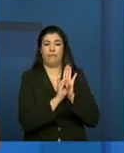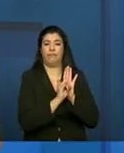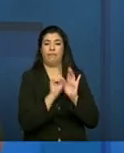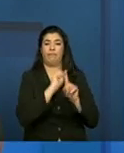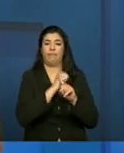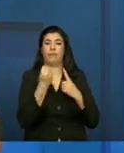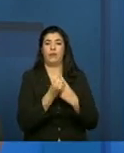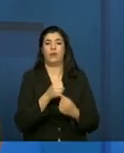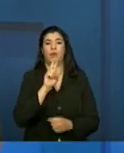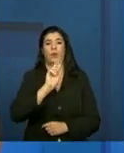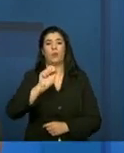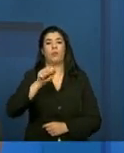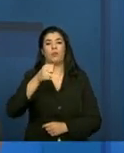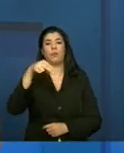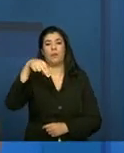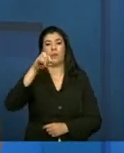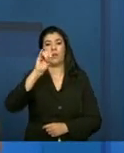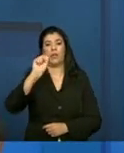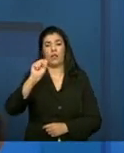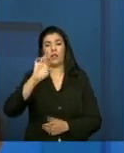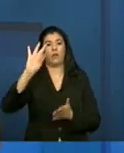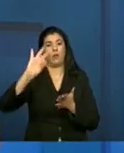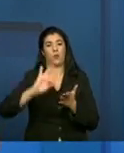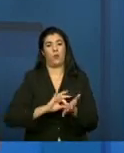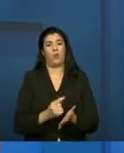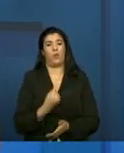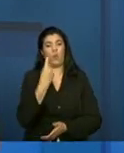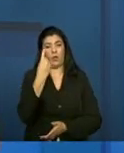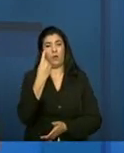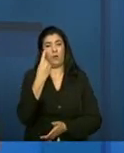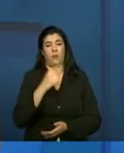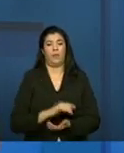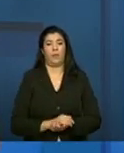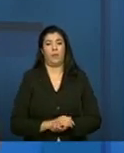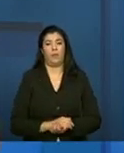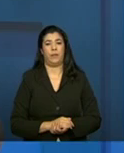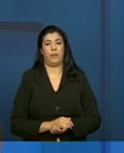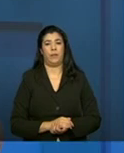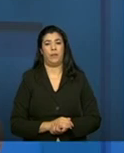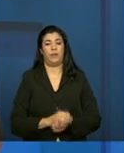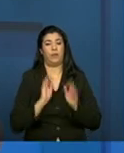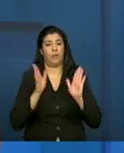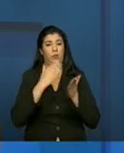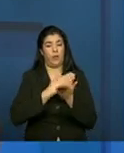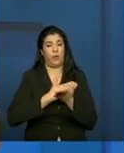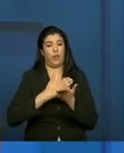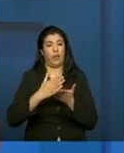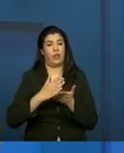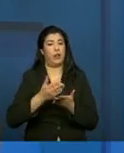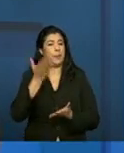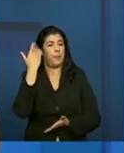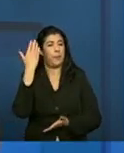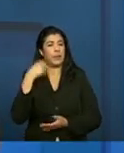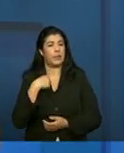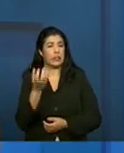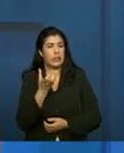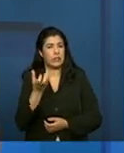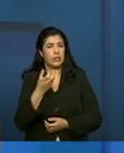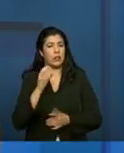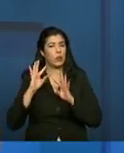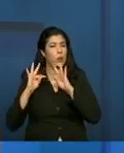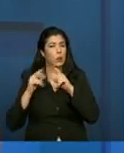adquirido através do cadastro único. Então, em princípio, o desejável é que todas as pessoas